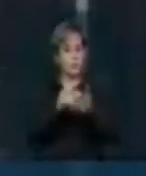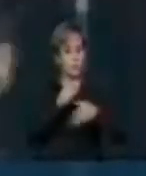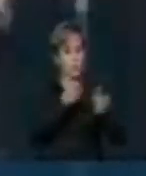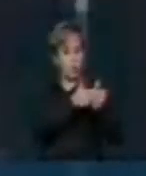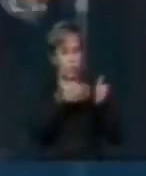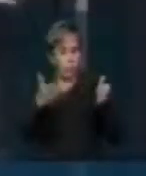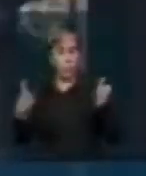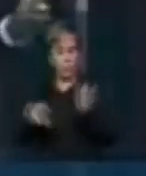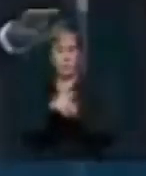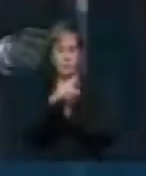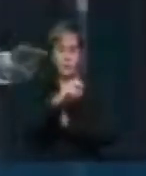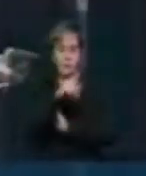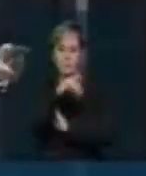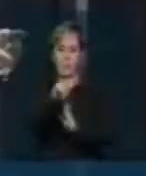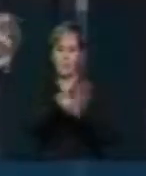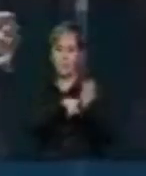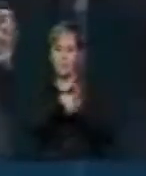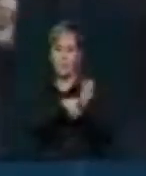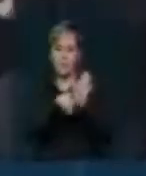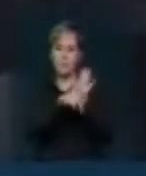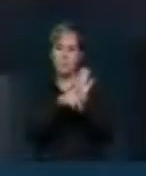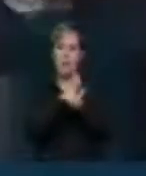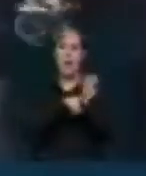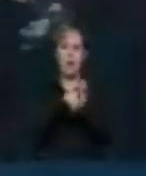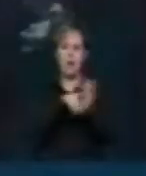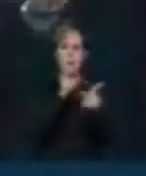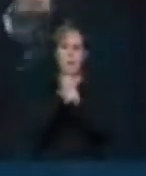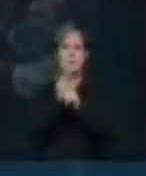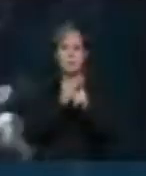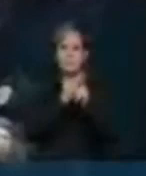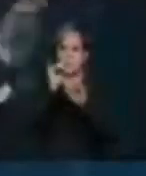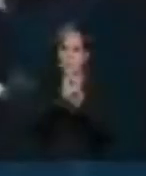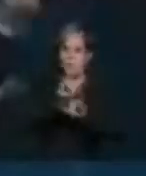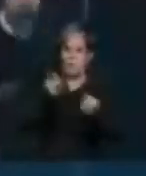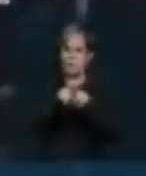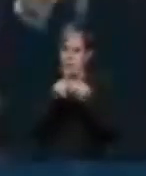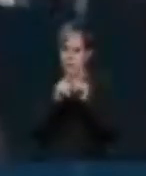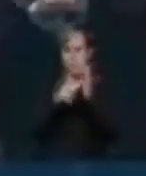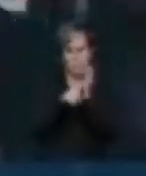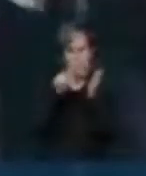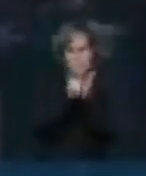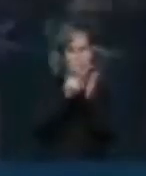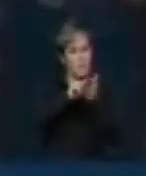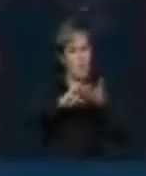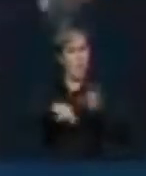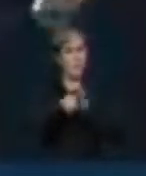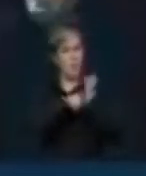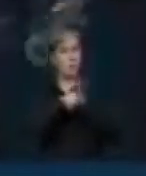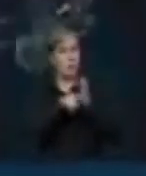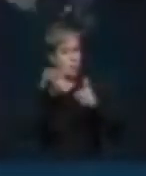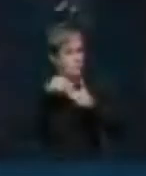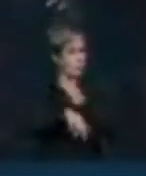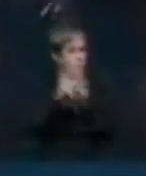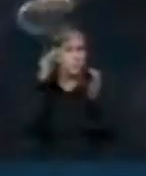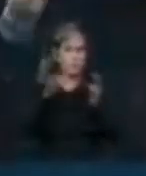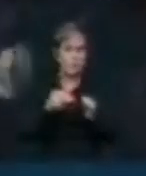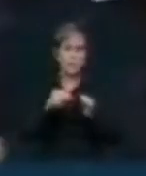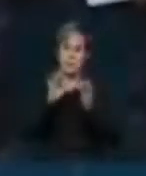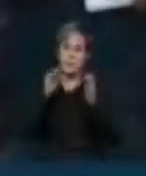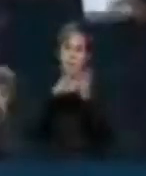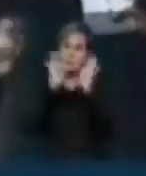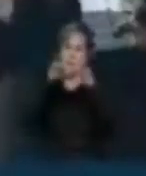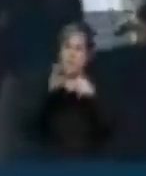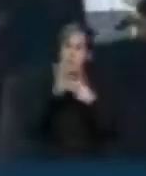Cachoeira, na ampliação da coleta de dados, documentos e informações que aprofundem as investigações com o objetivo final de